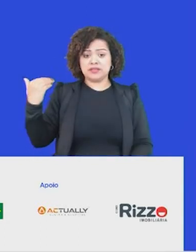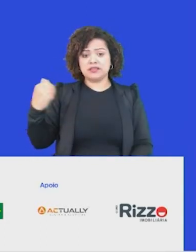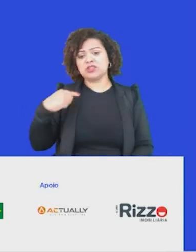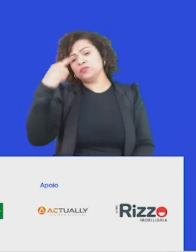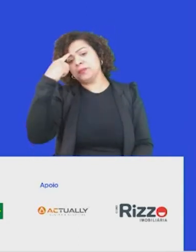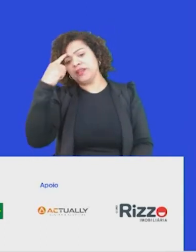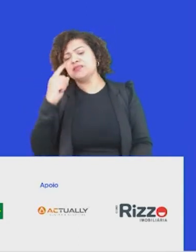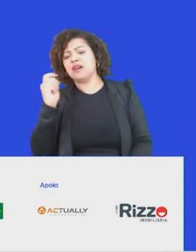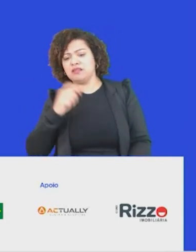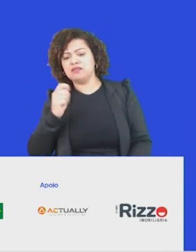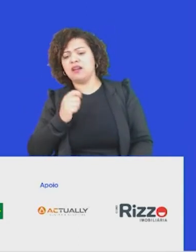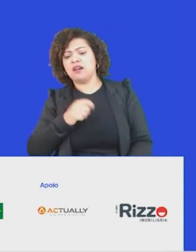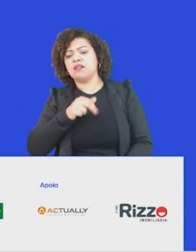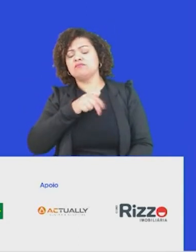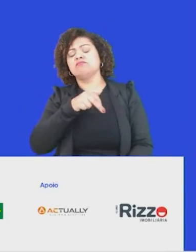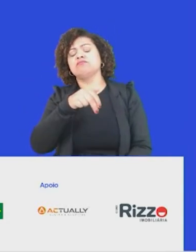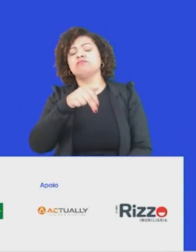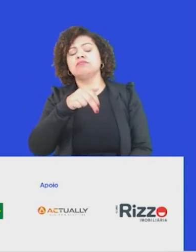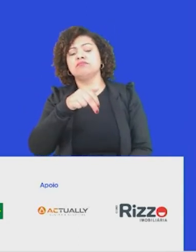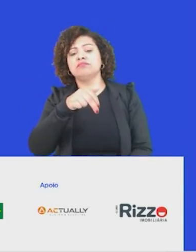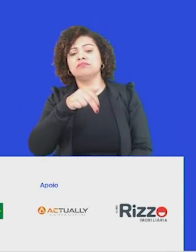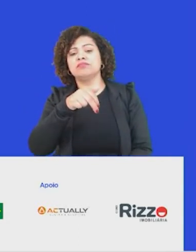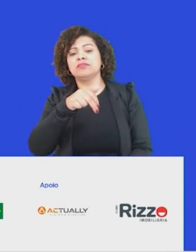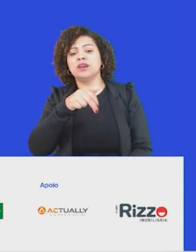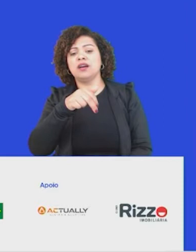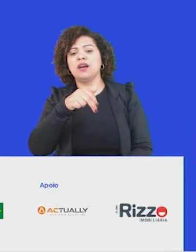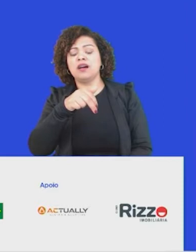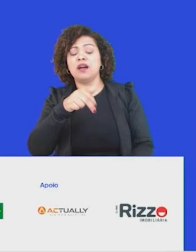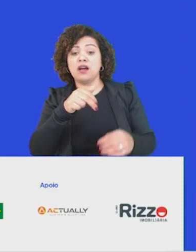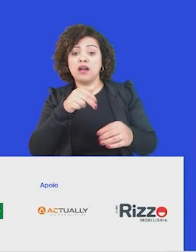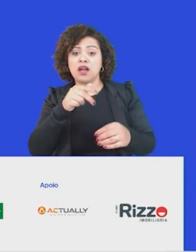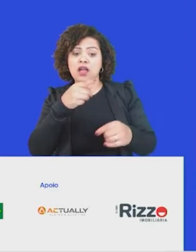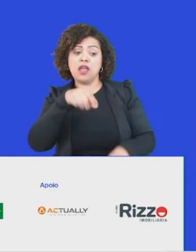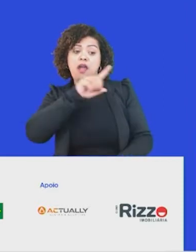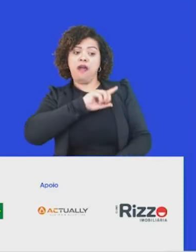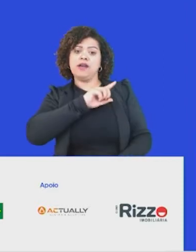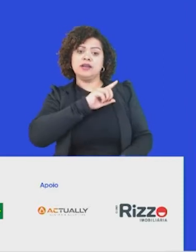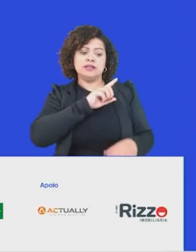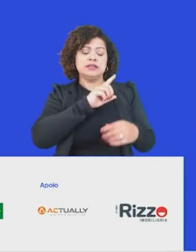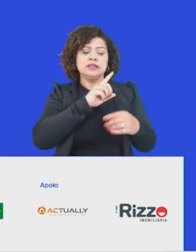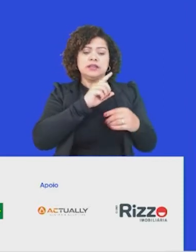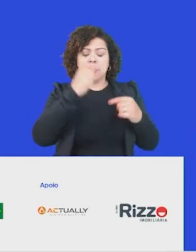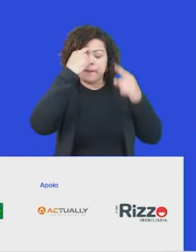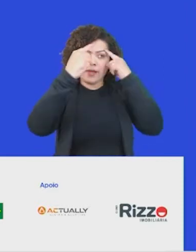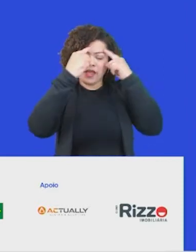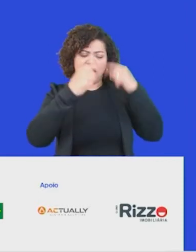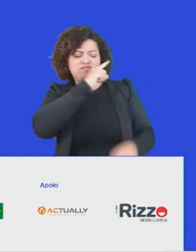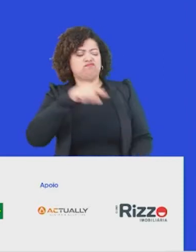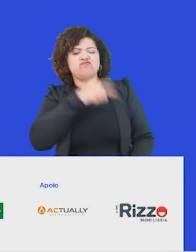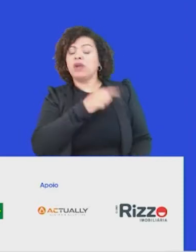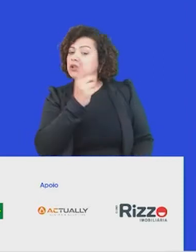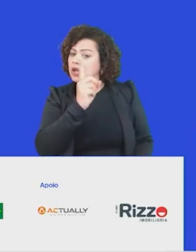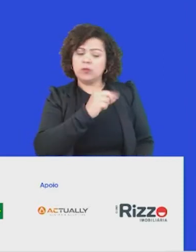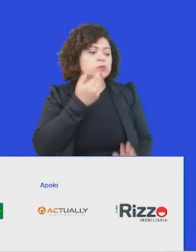ainda nenhuma dessas etapas invalida anterior, todas são enriquecedoras, complementares e acrescentam novos elementos.